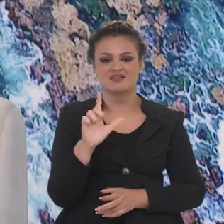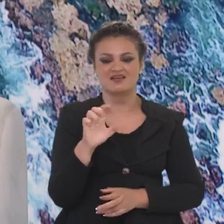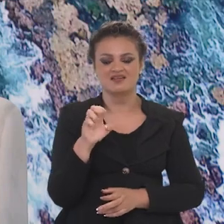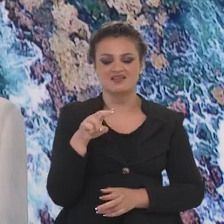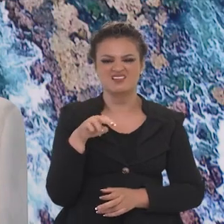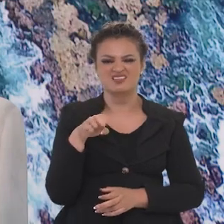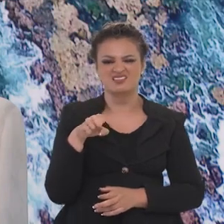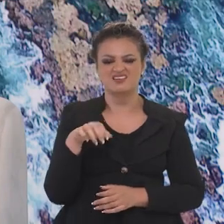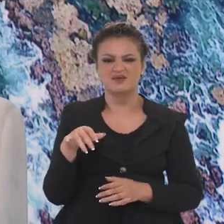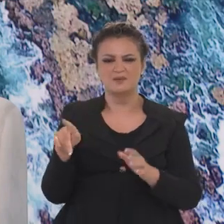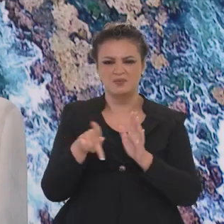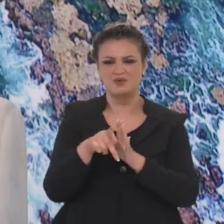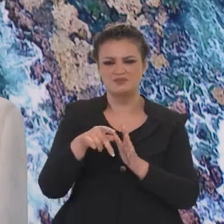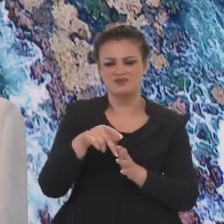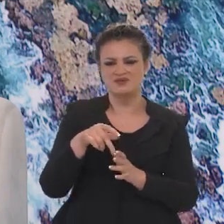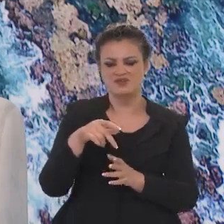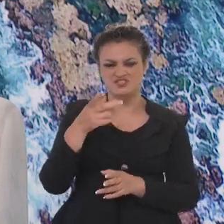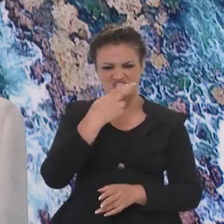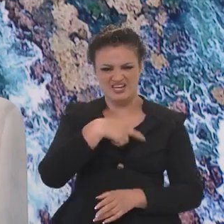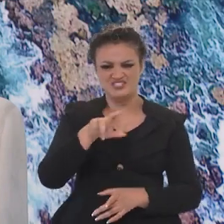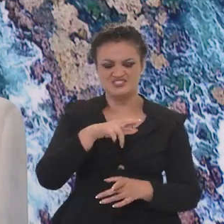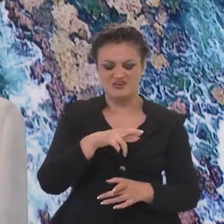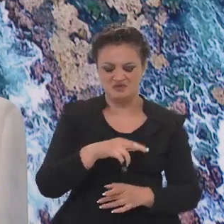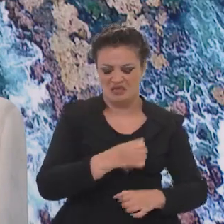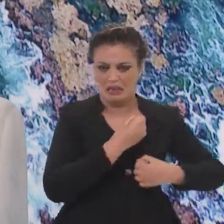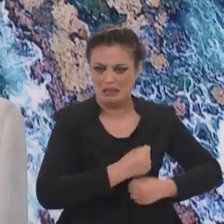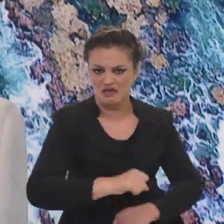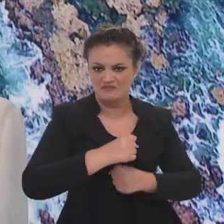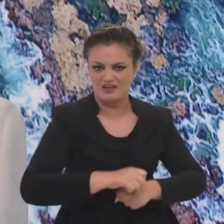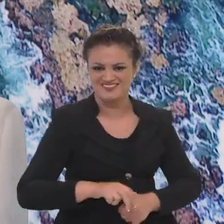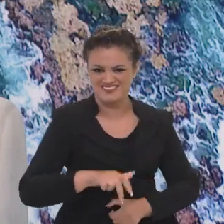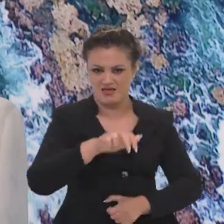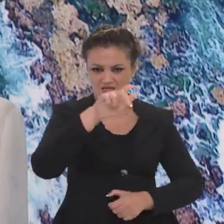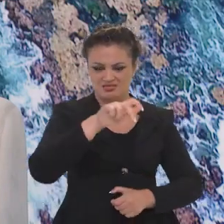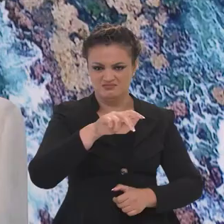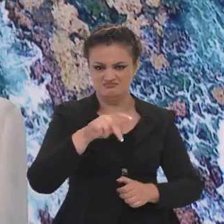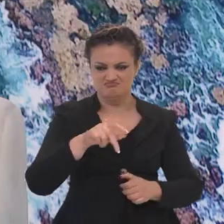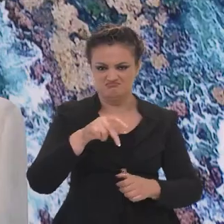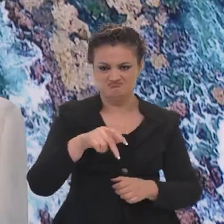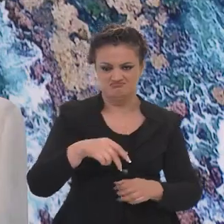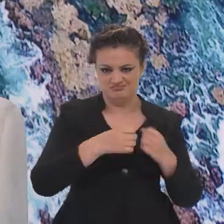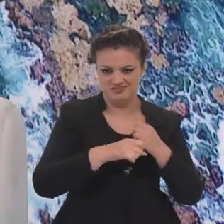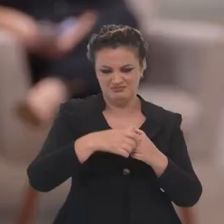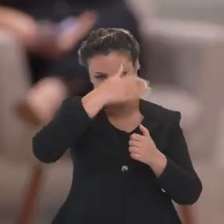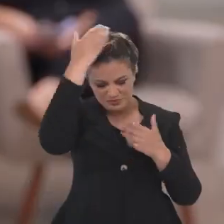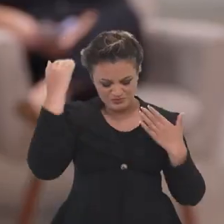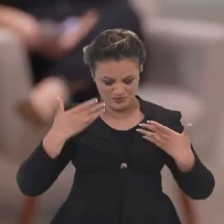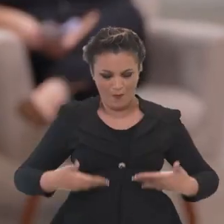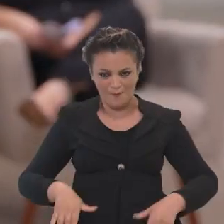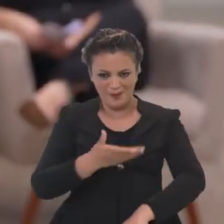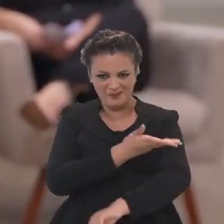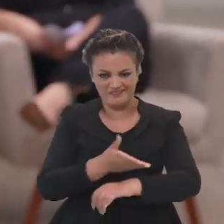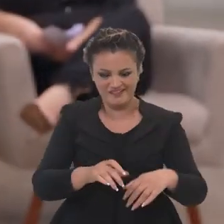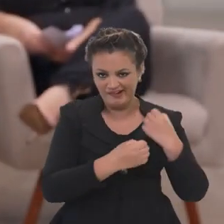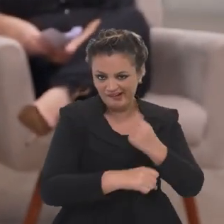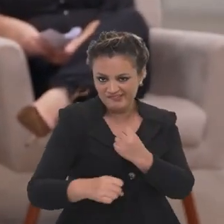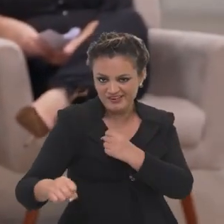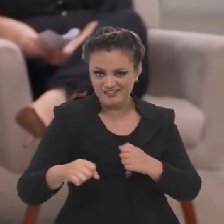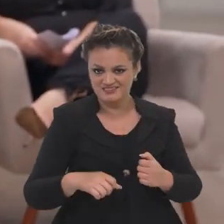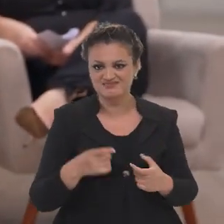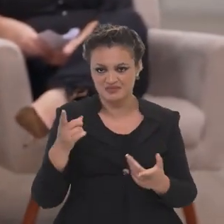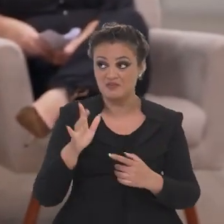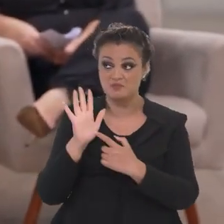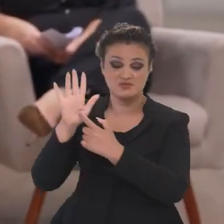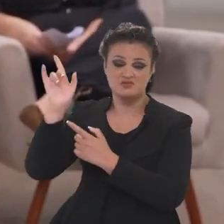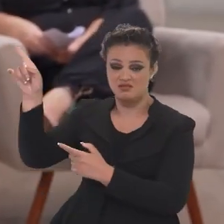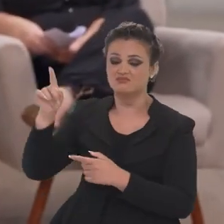da lavagem das escadas de Madeleine, então a gente quer trazer cada vez mais franceses para cá, a gente foi para a Alemanha, a gente está debatendo com a Alemanha